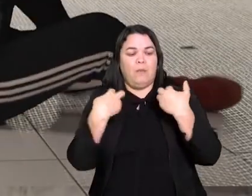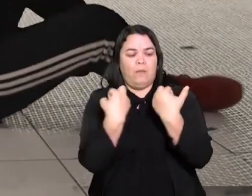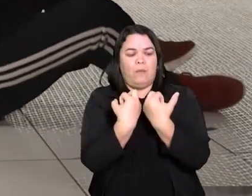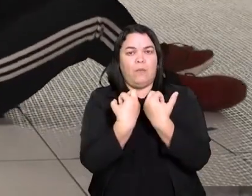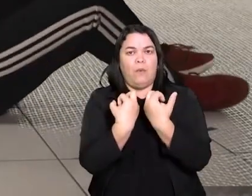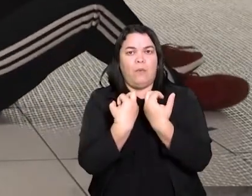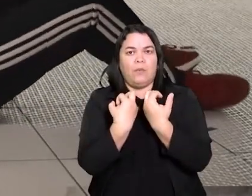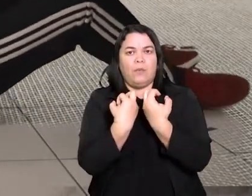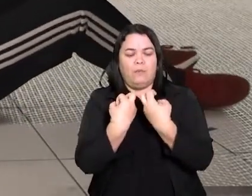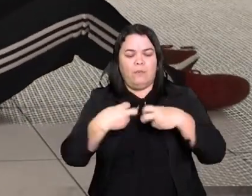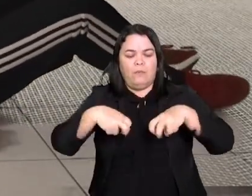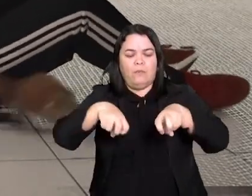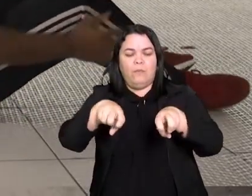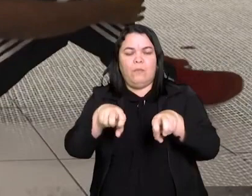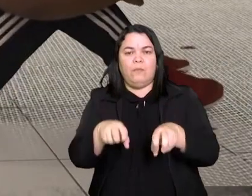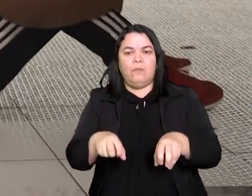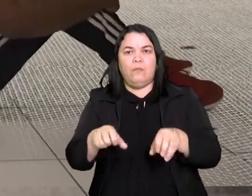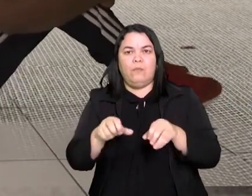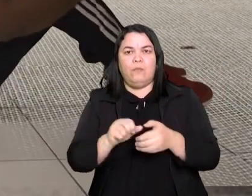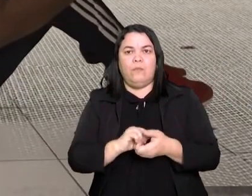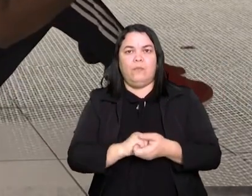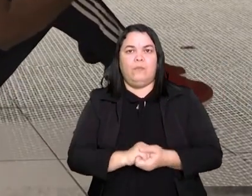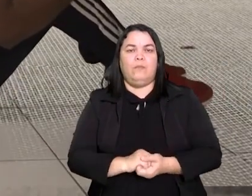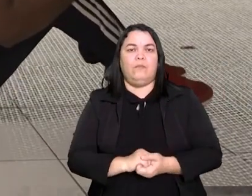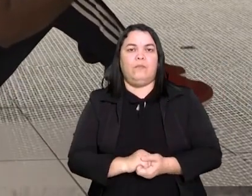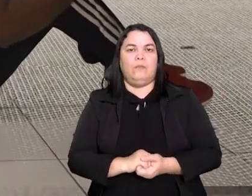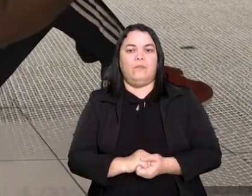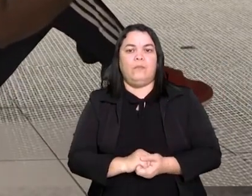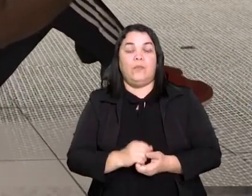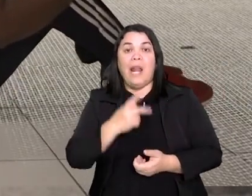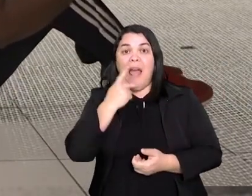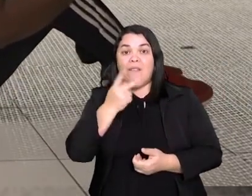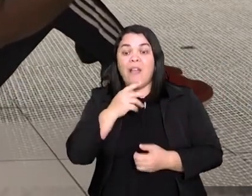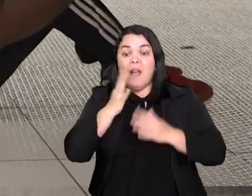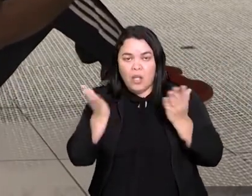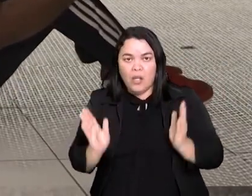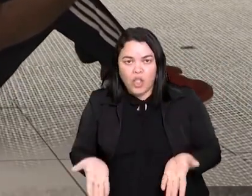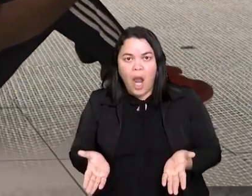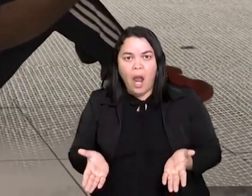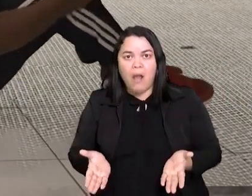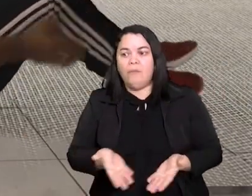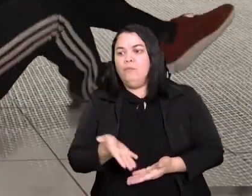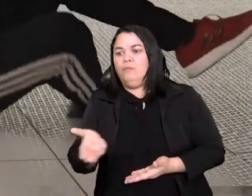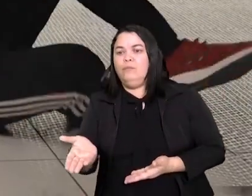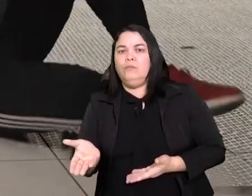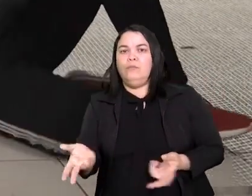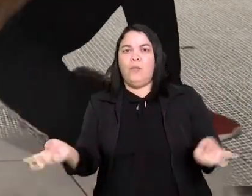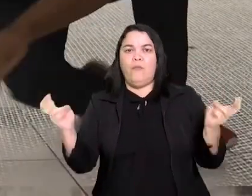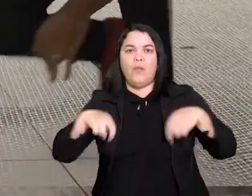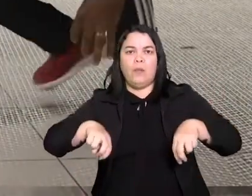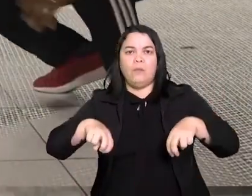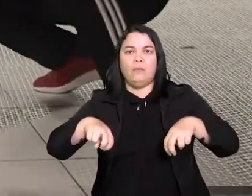um para o outro mão no joelho quando eu disser valendo se vira